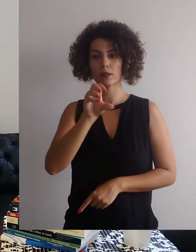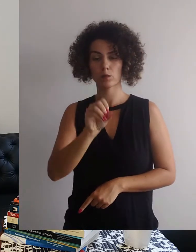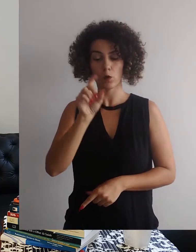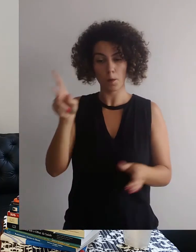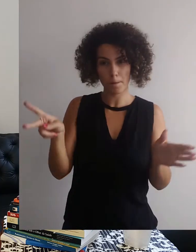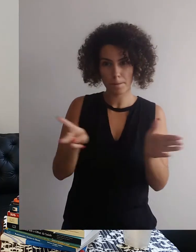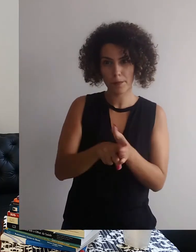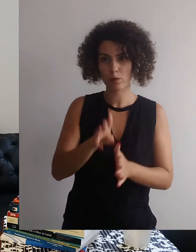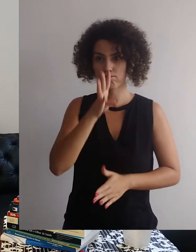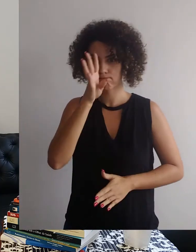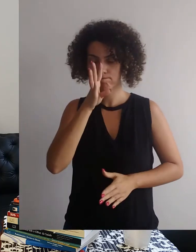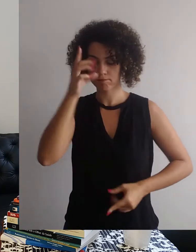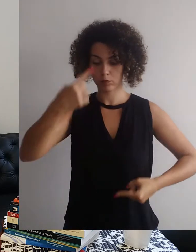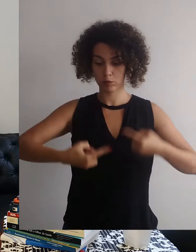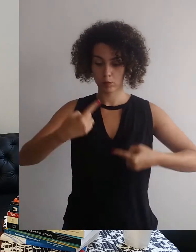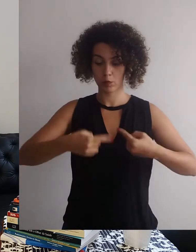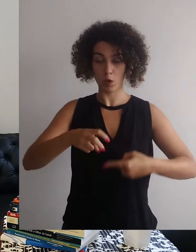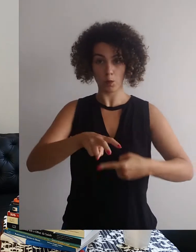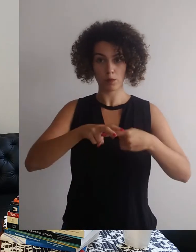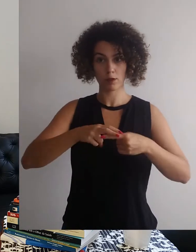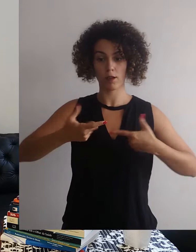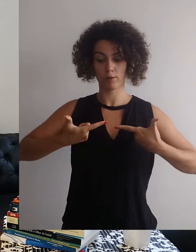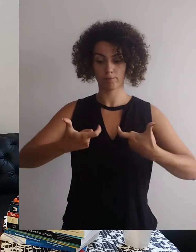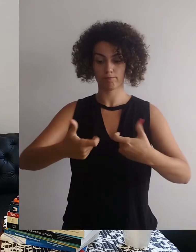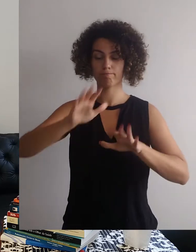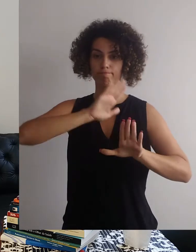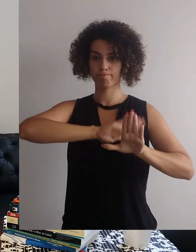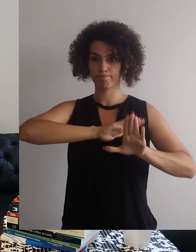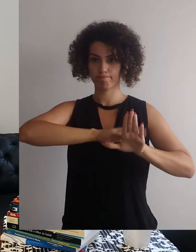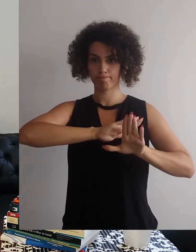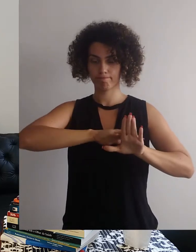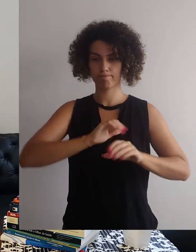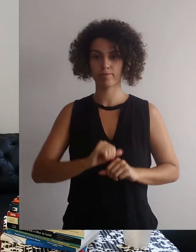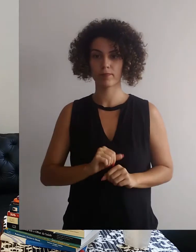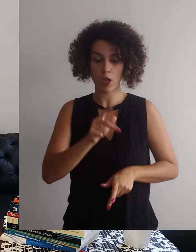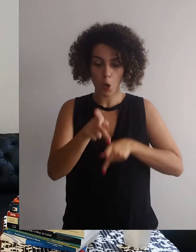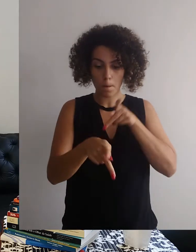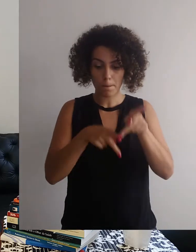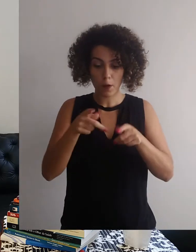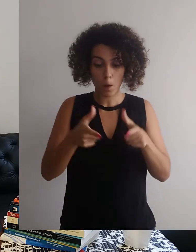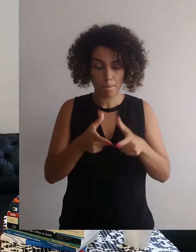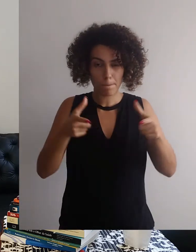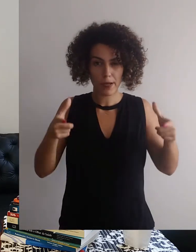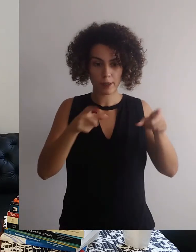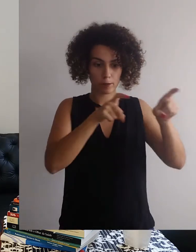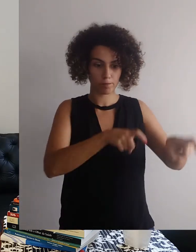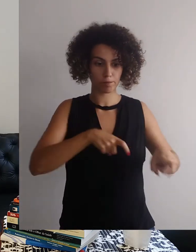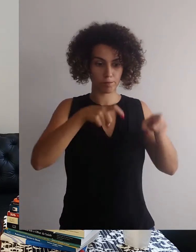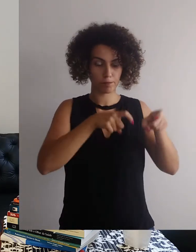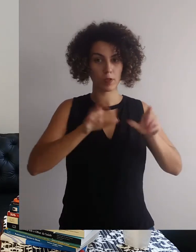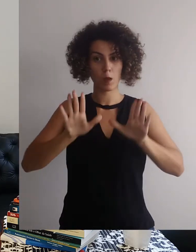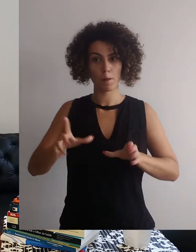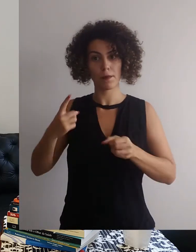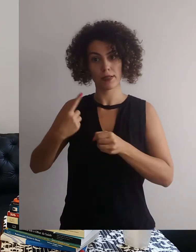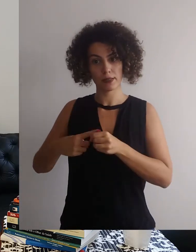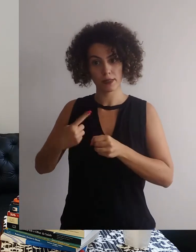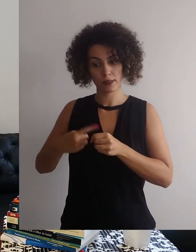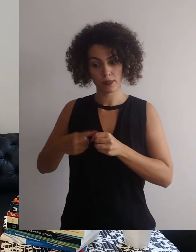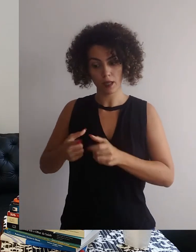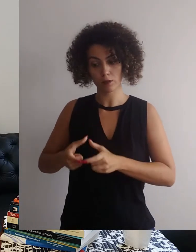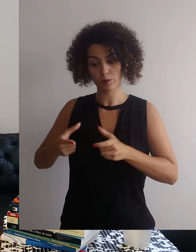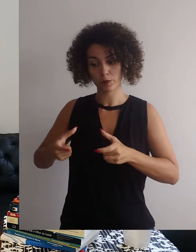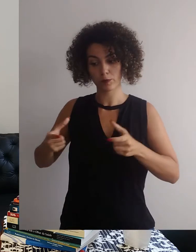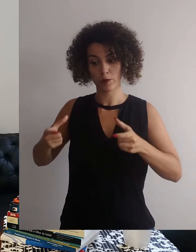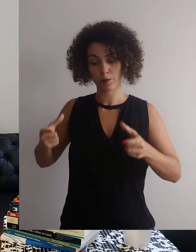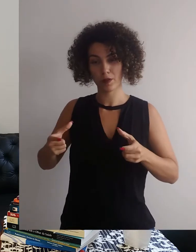momento de ufanismo político de tempos de Guerra Fria. Nesse cenário, o povo, de maioria ainda rural, mas num acrescente processo